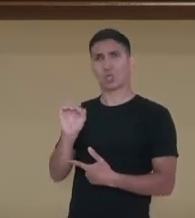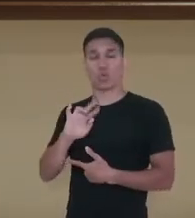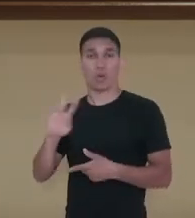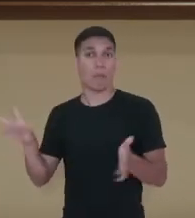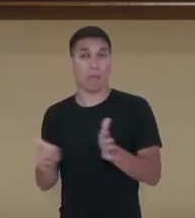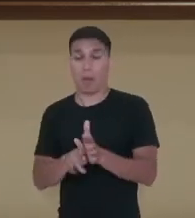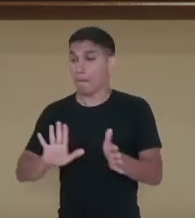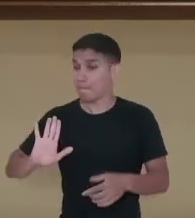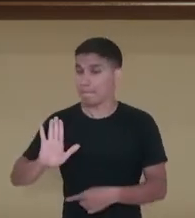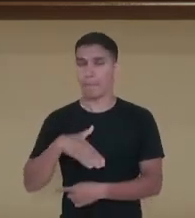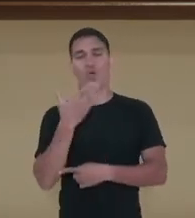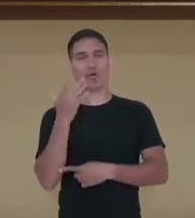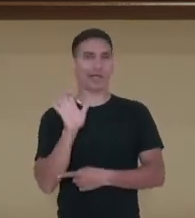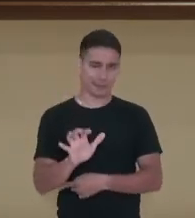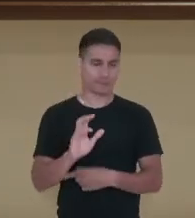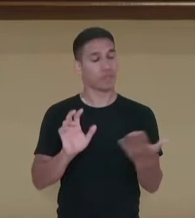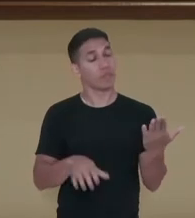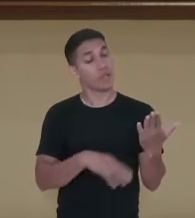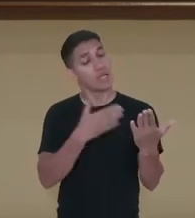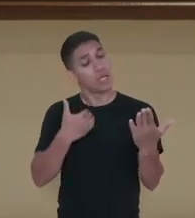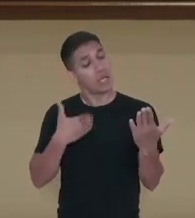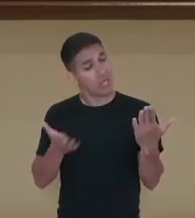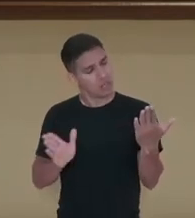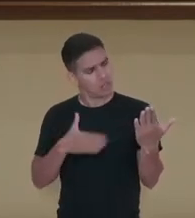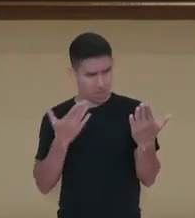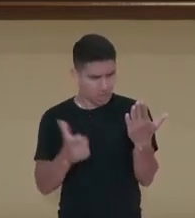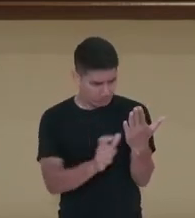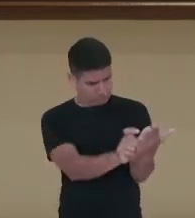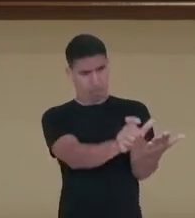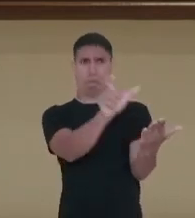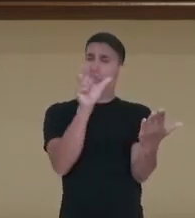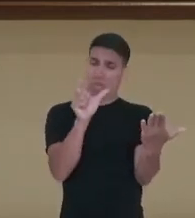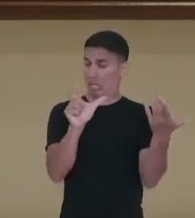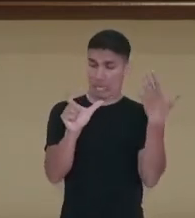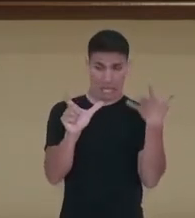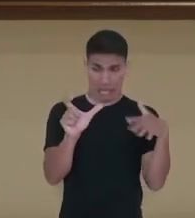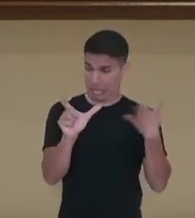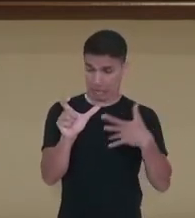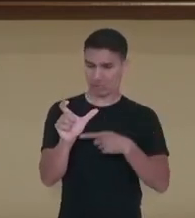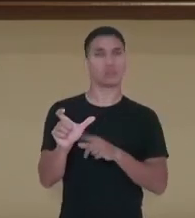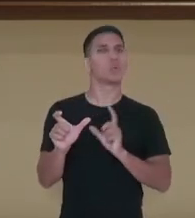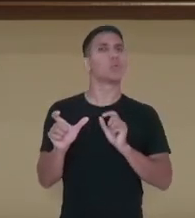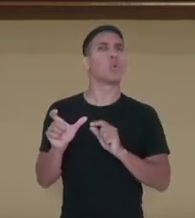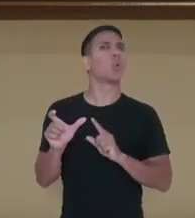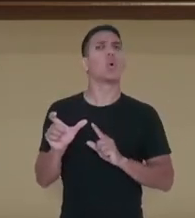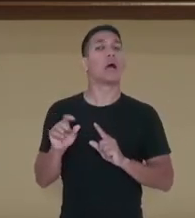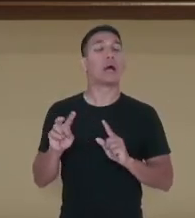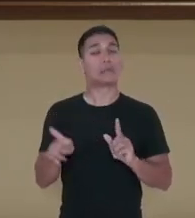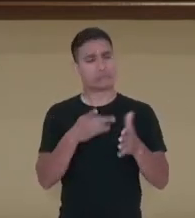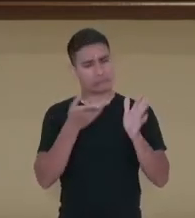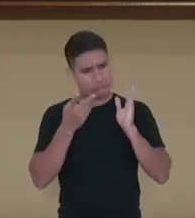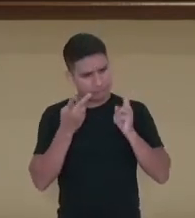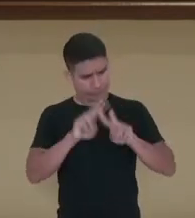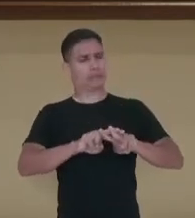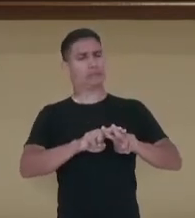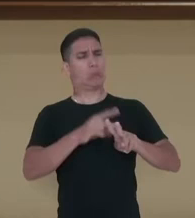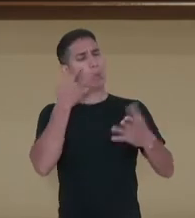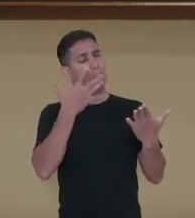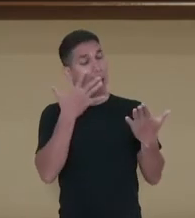súbito? De repente, de uma hora para outra. De súbito, a terrível palavra apareceu. Apareceu e ficou. O